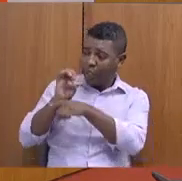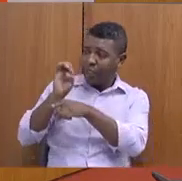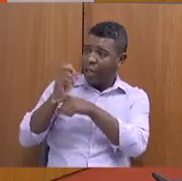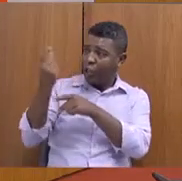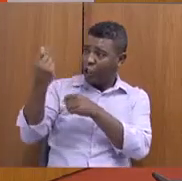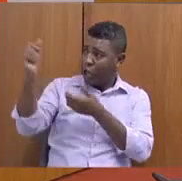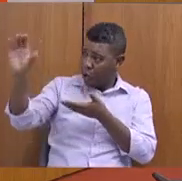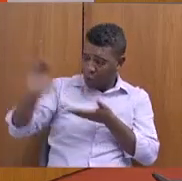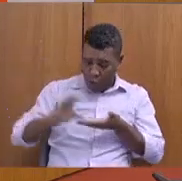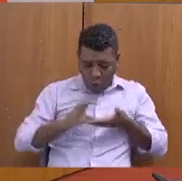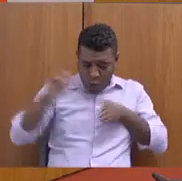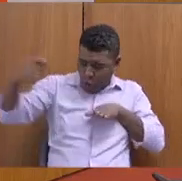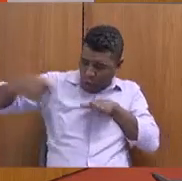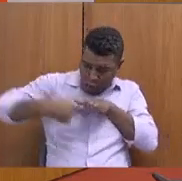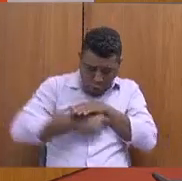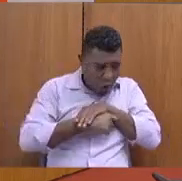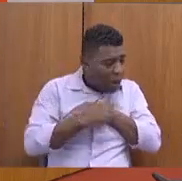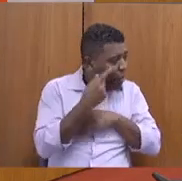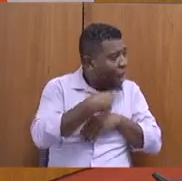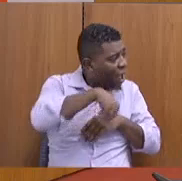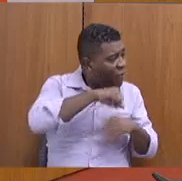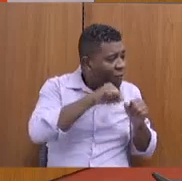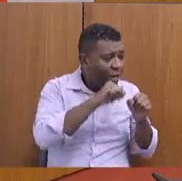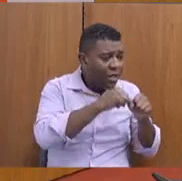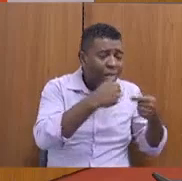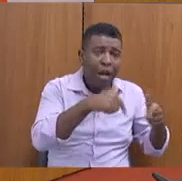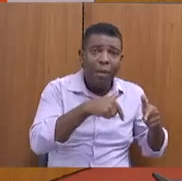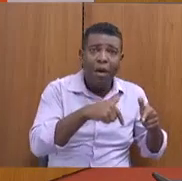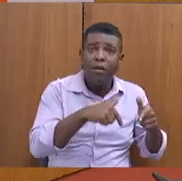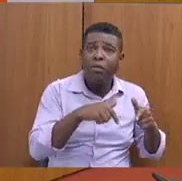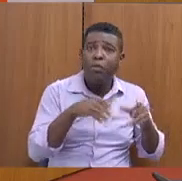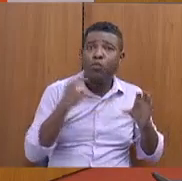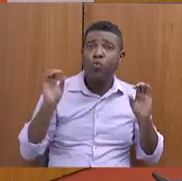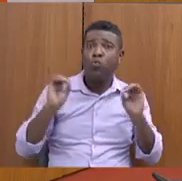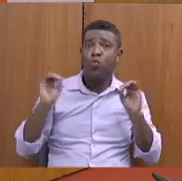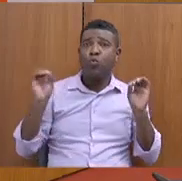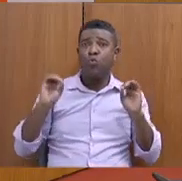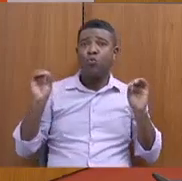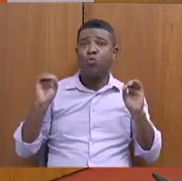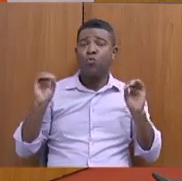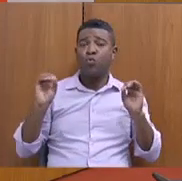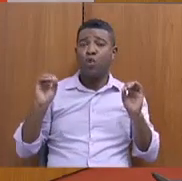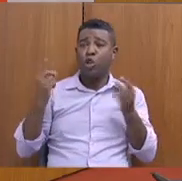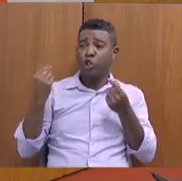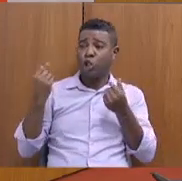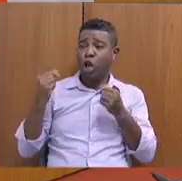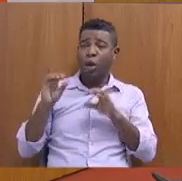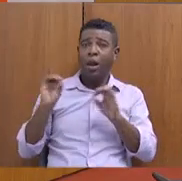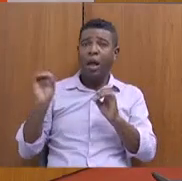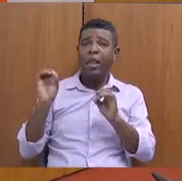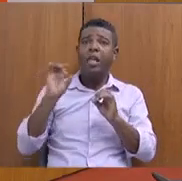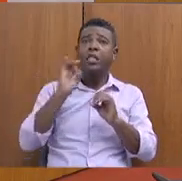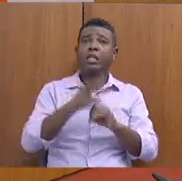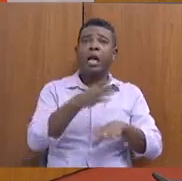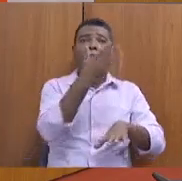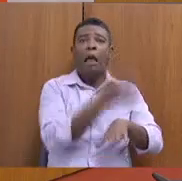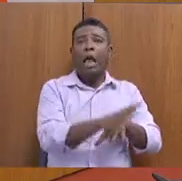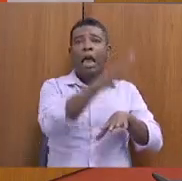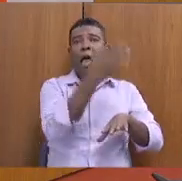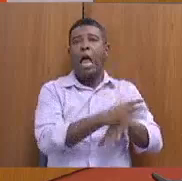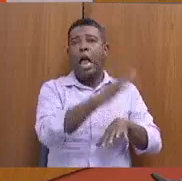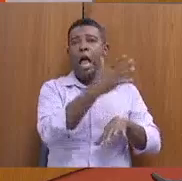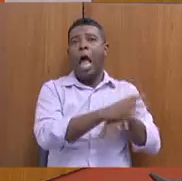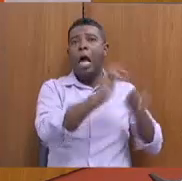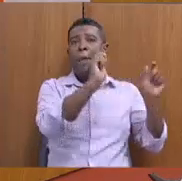nós temos observado o descaso do governo de Minas com o IDENE, um órgão que era para promover o desenvolvimento da região,